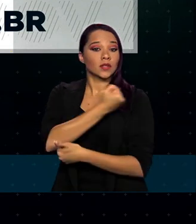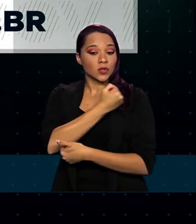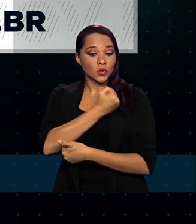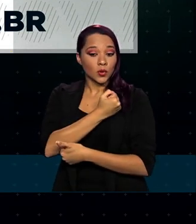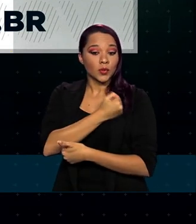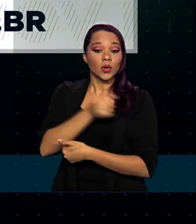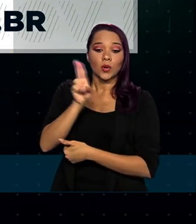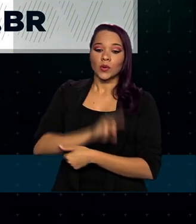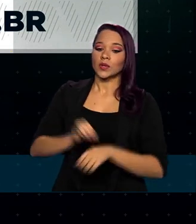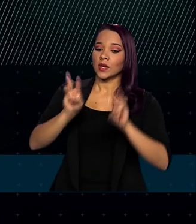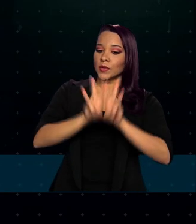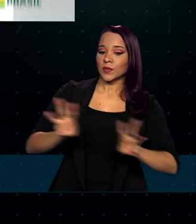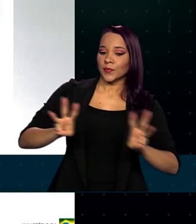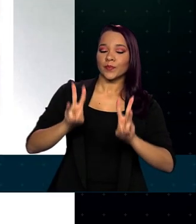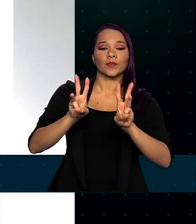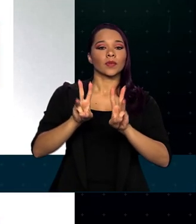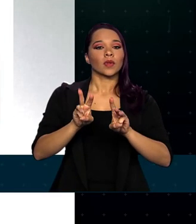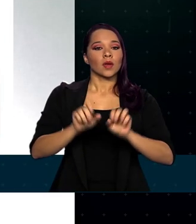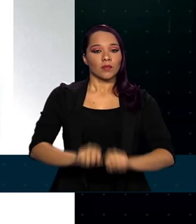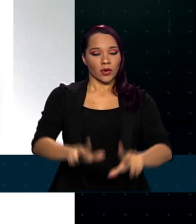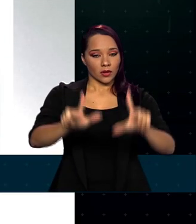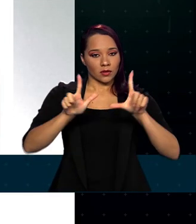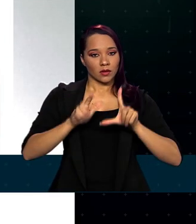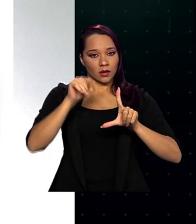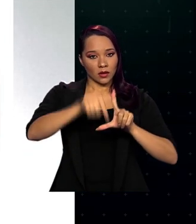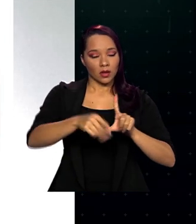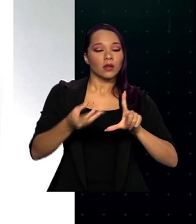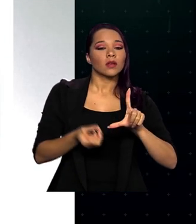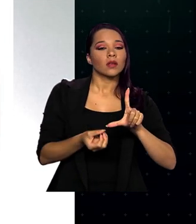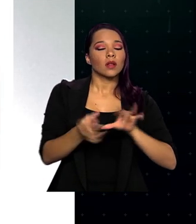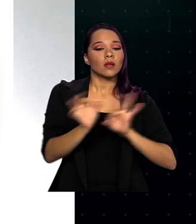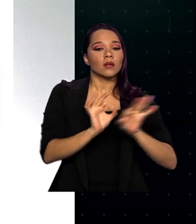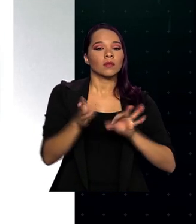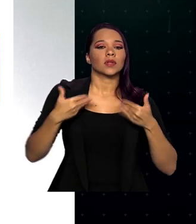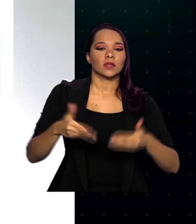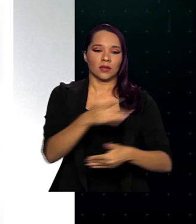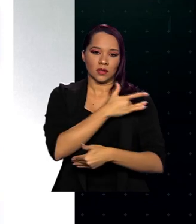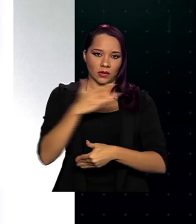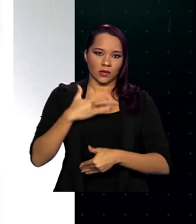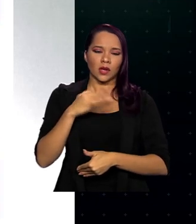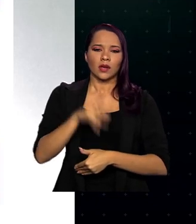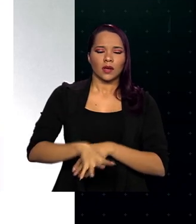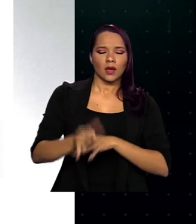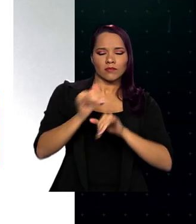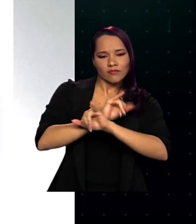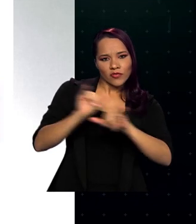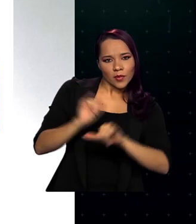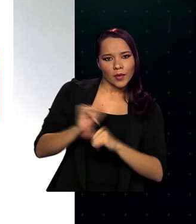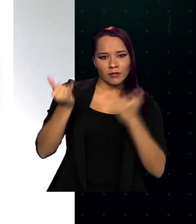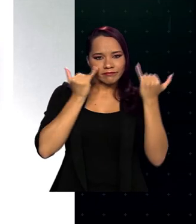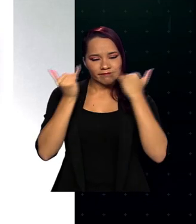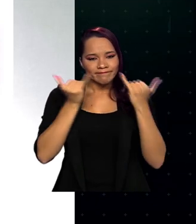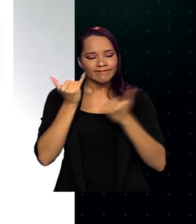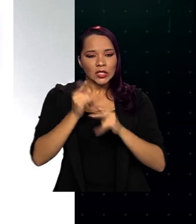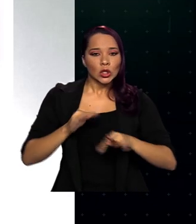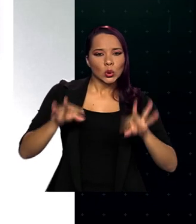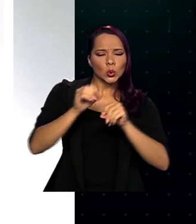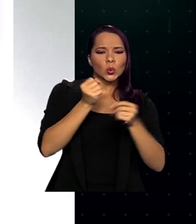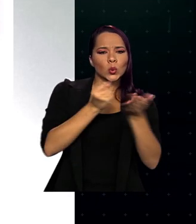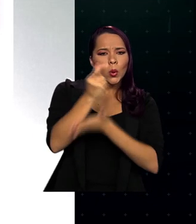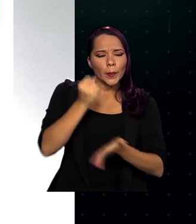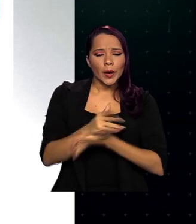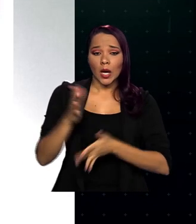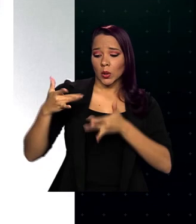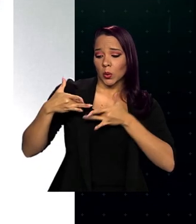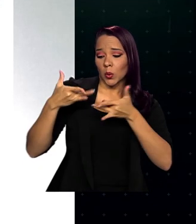por meio de um painel online criado pelo Ministério da Saúde. O objetivo é informar a população sobre tudo o que foi comprado,